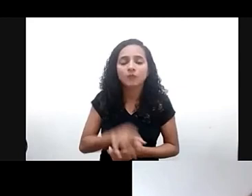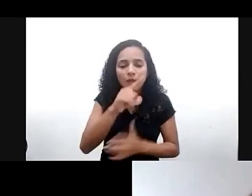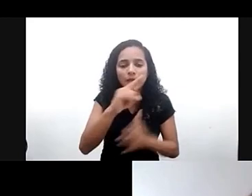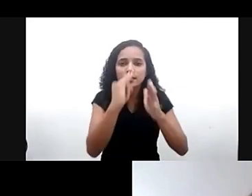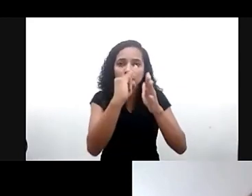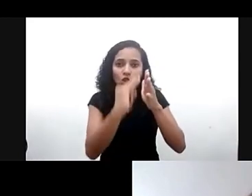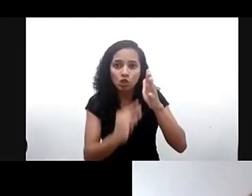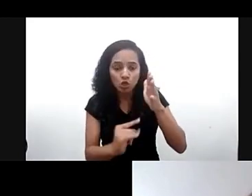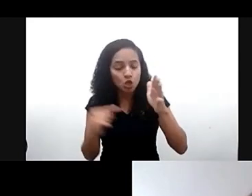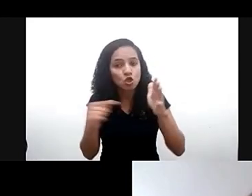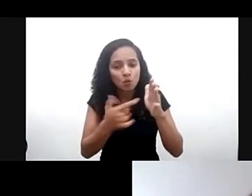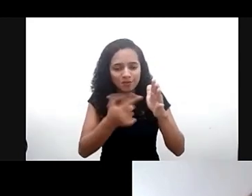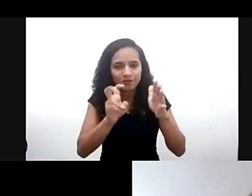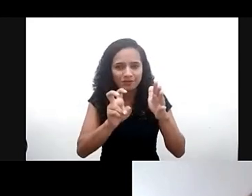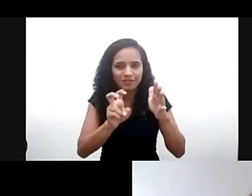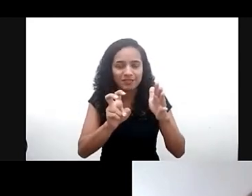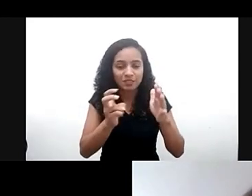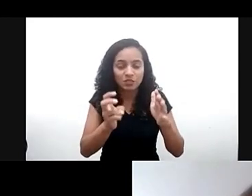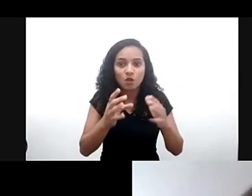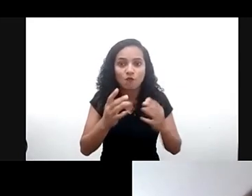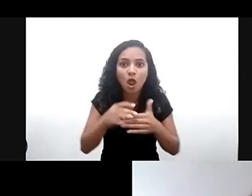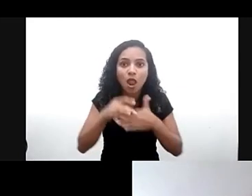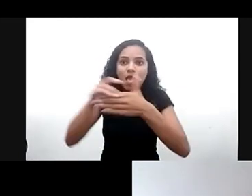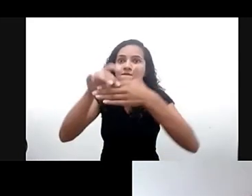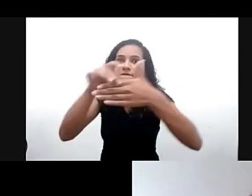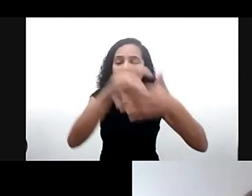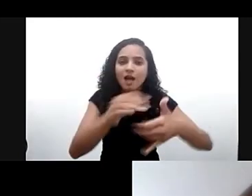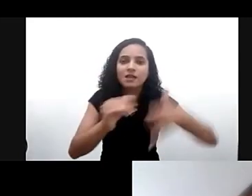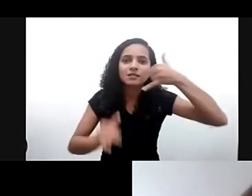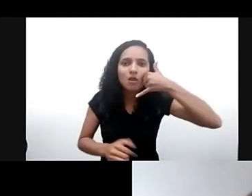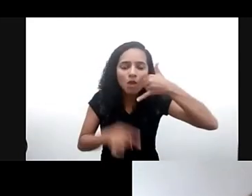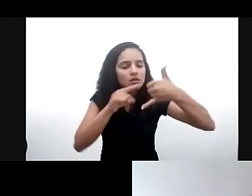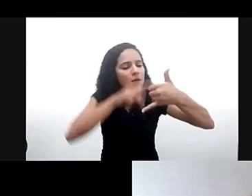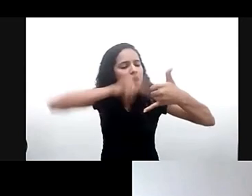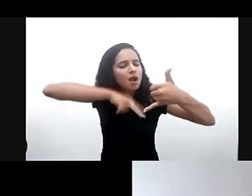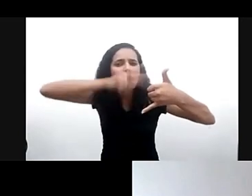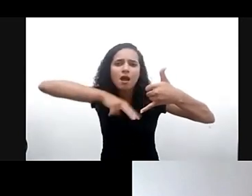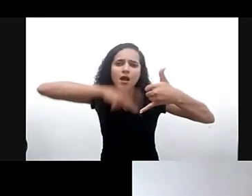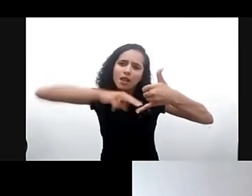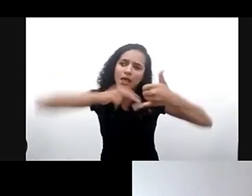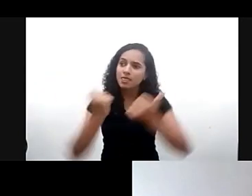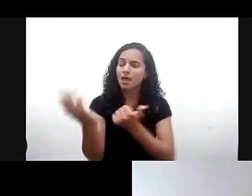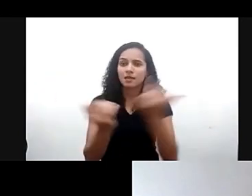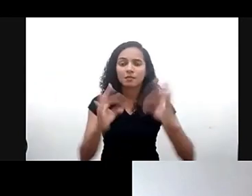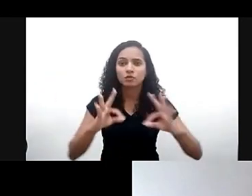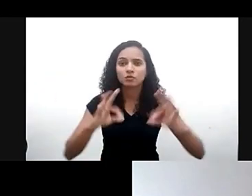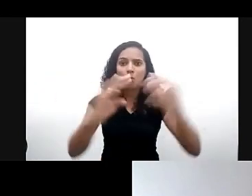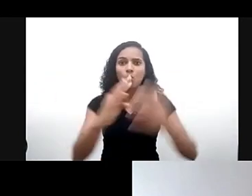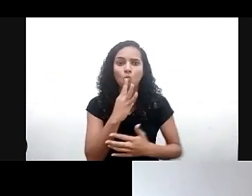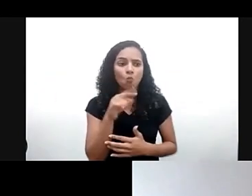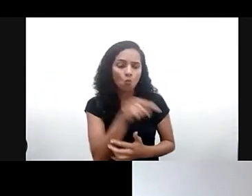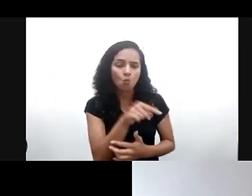debaixo do braço para todos os lugares no celular para poder implementá-lo nas diversas comissões onde nós estamos